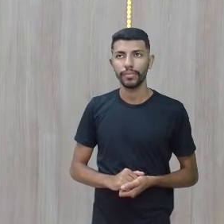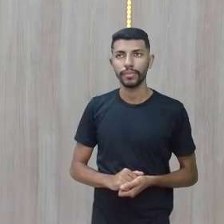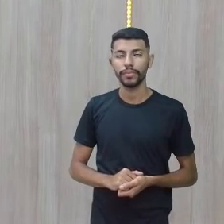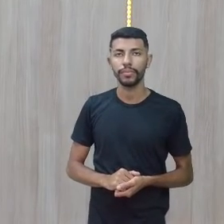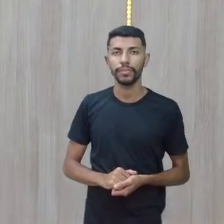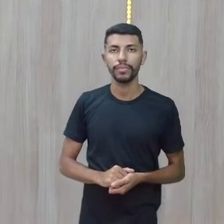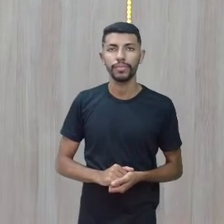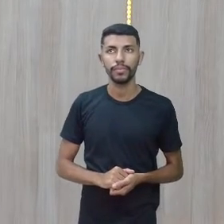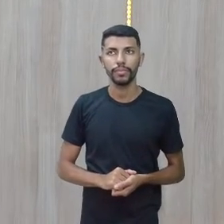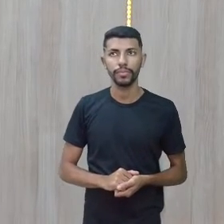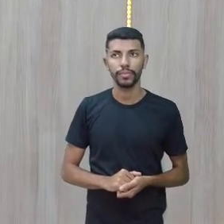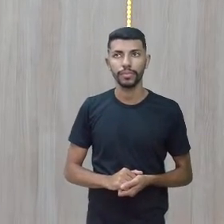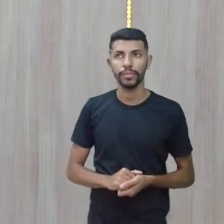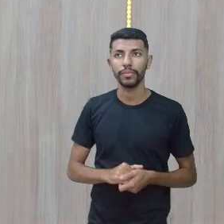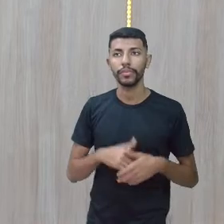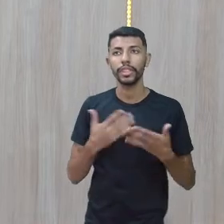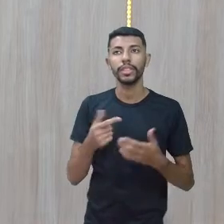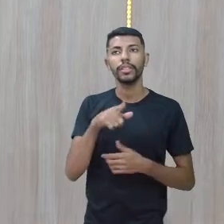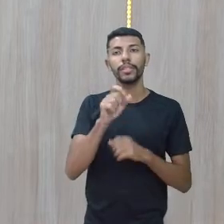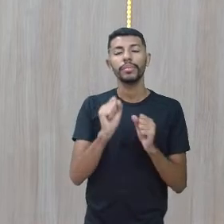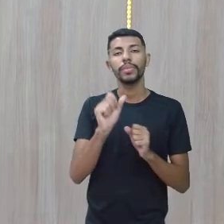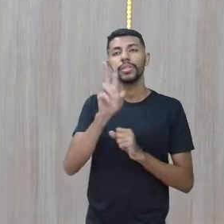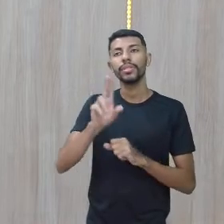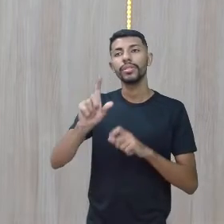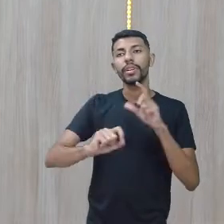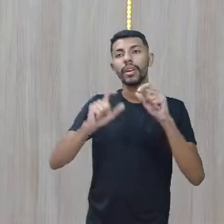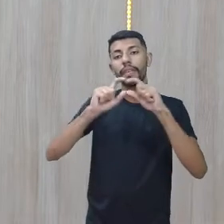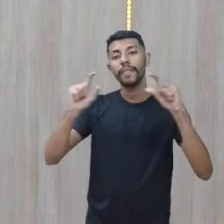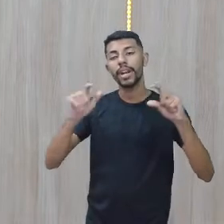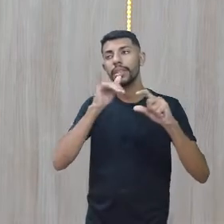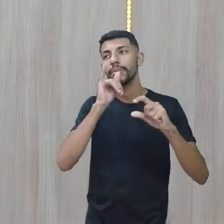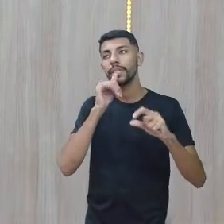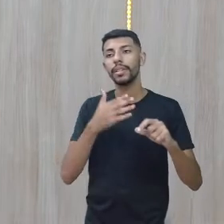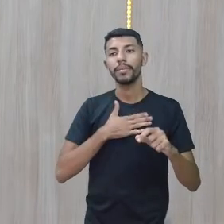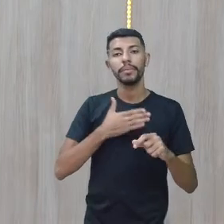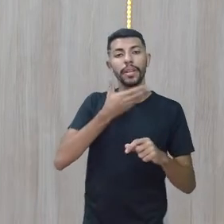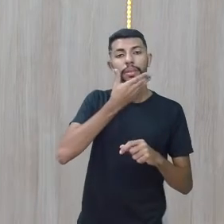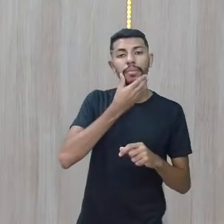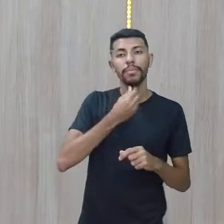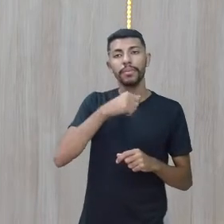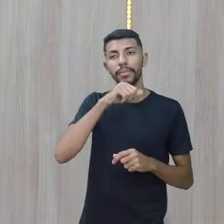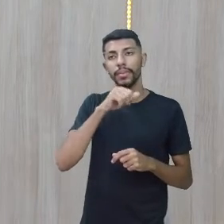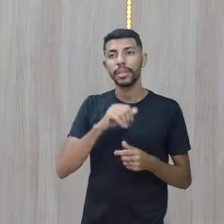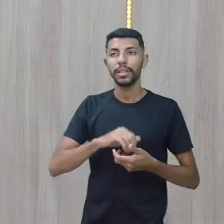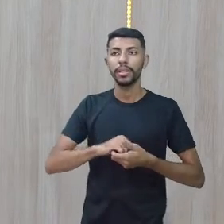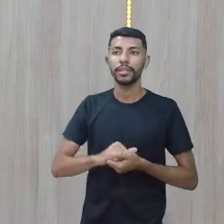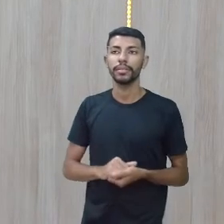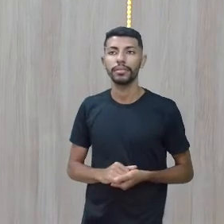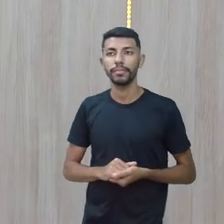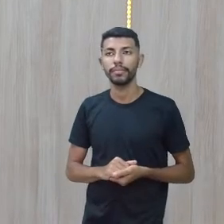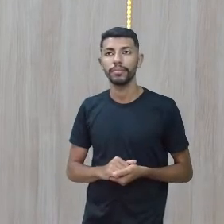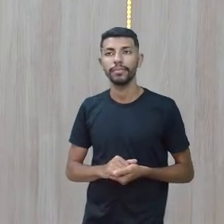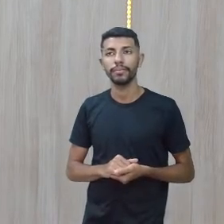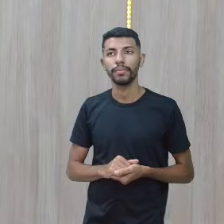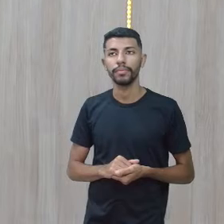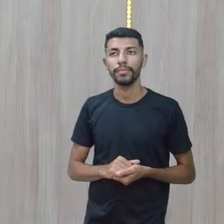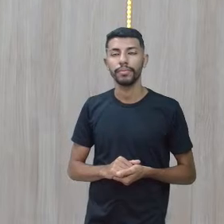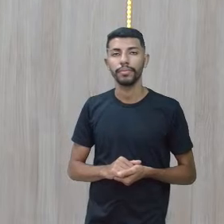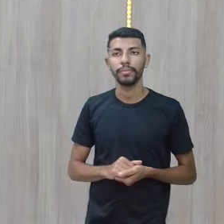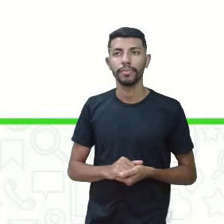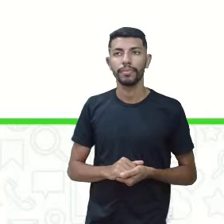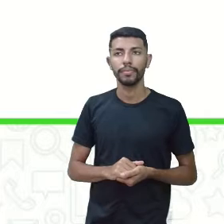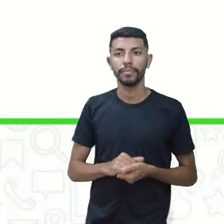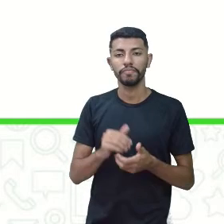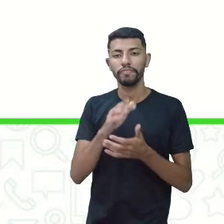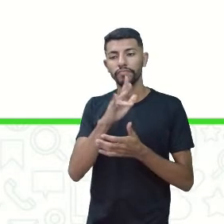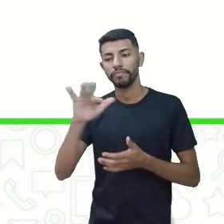tá bom? Então, você pode usar frases. My father, alguma coisa. My mother, alguma coisa. E aí você vai usar o